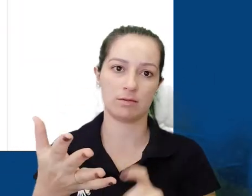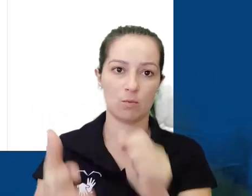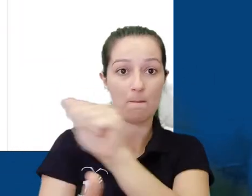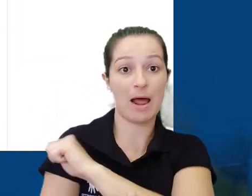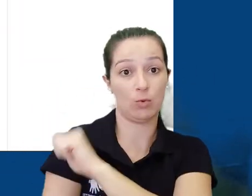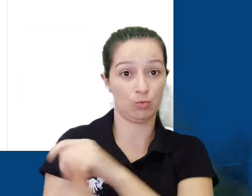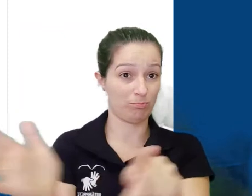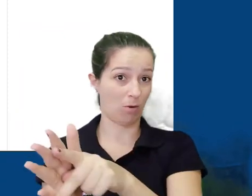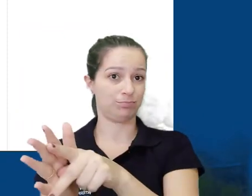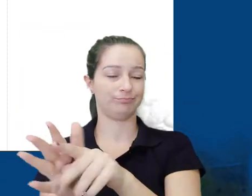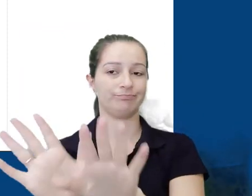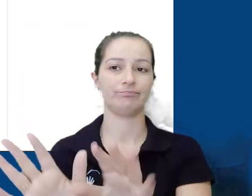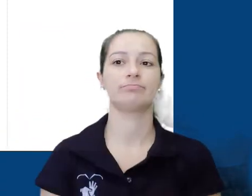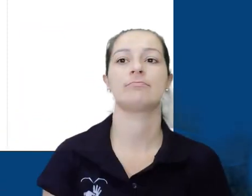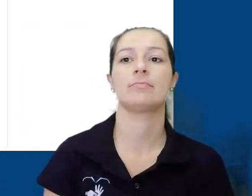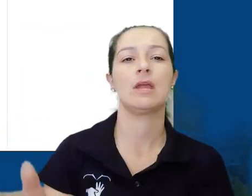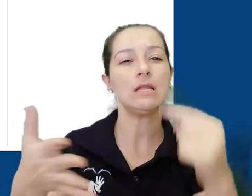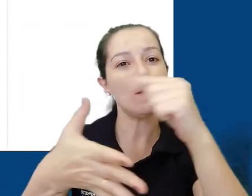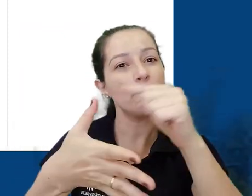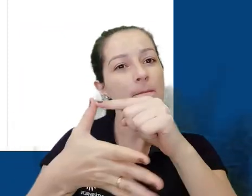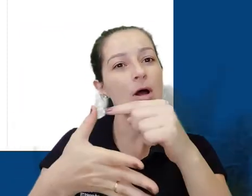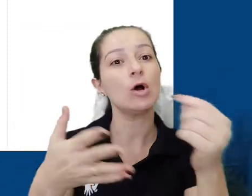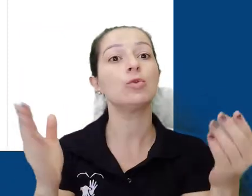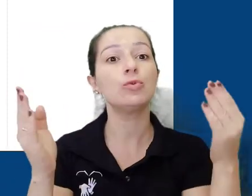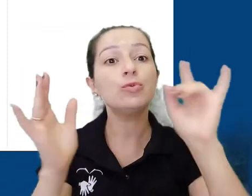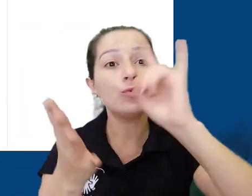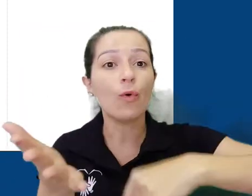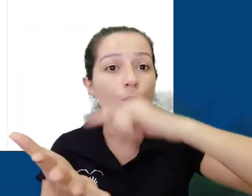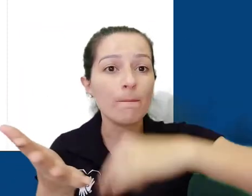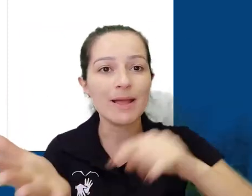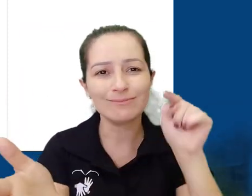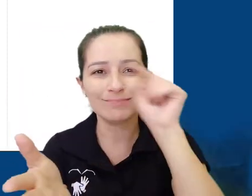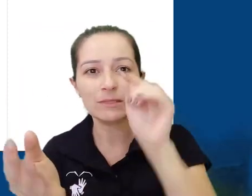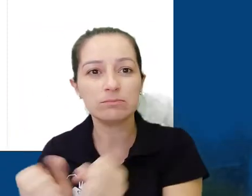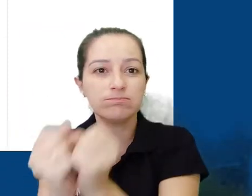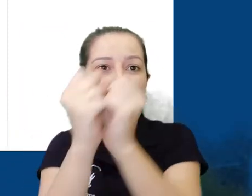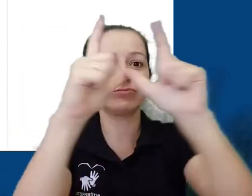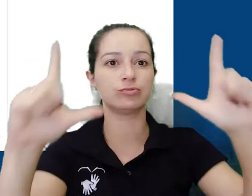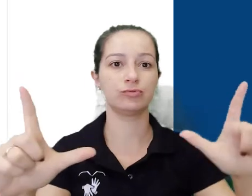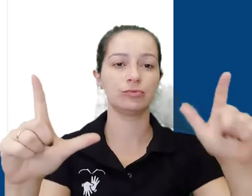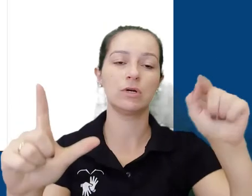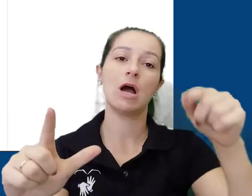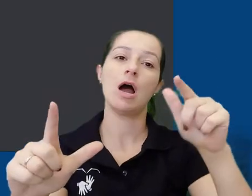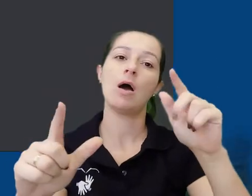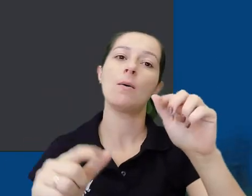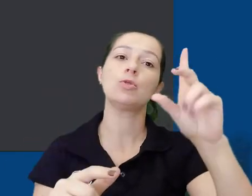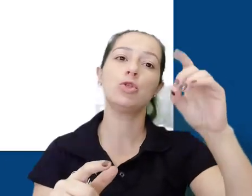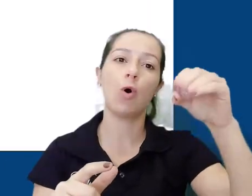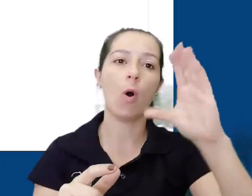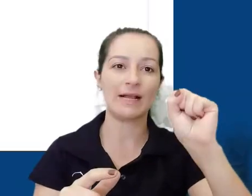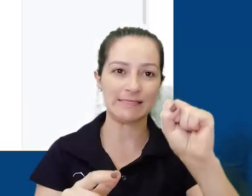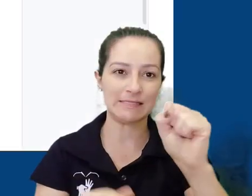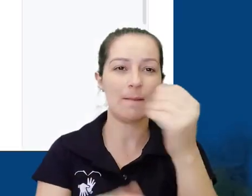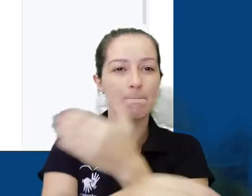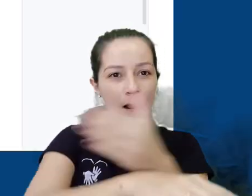alunos. A primeira opção que é apresentada é de documentos. Ao clicarmos, somos levados para um documento do Google em branco. O documento do